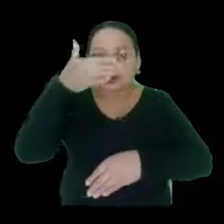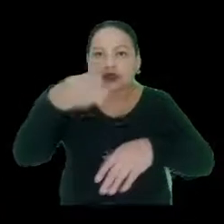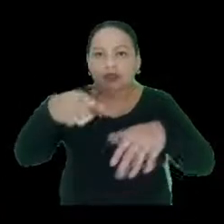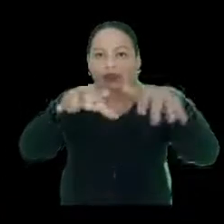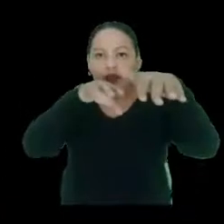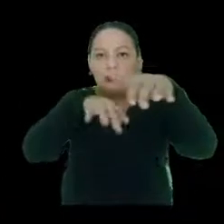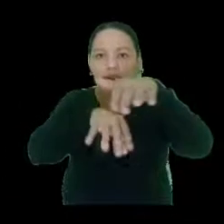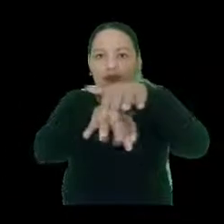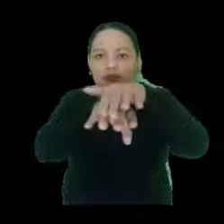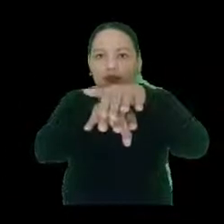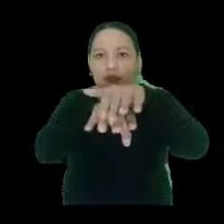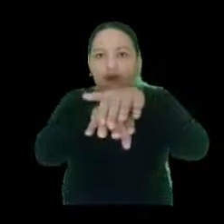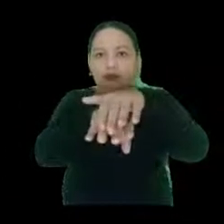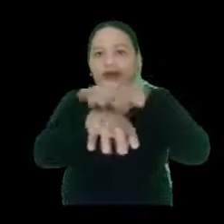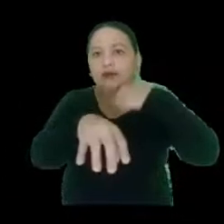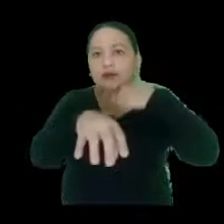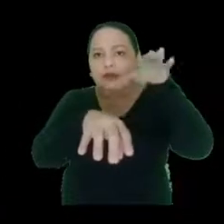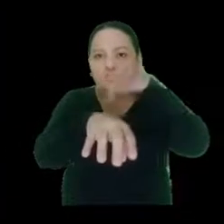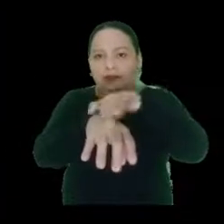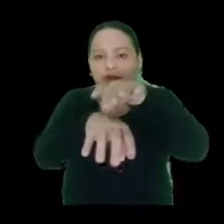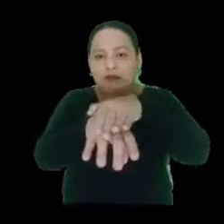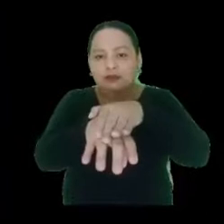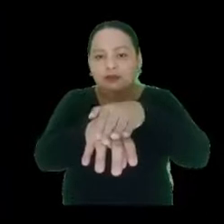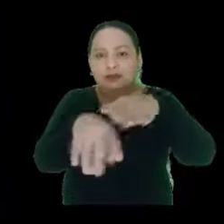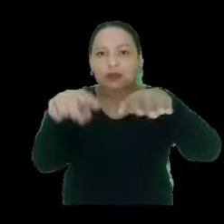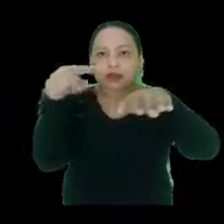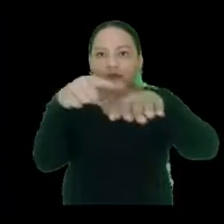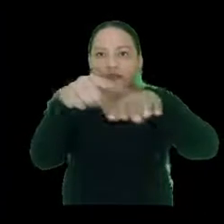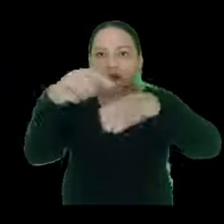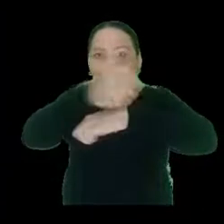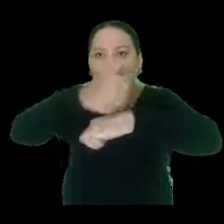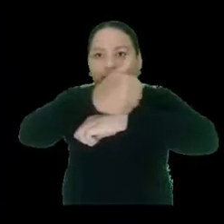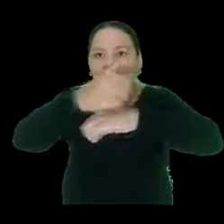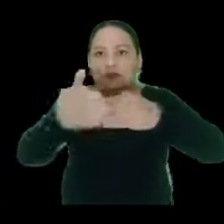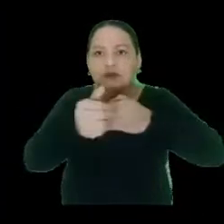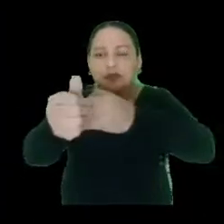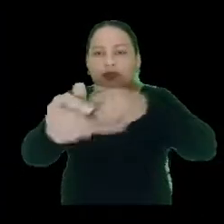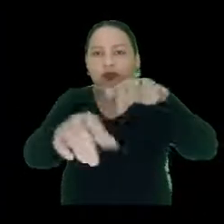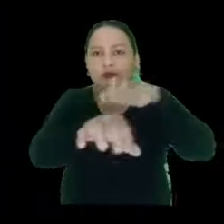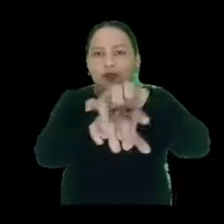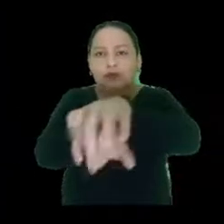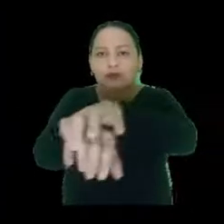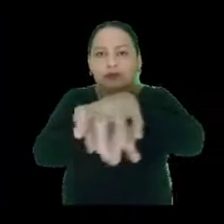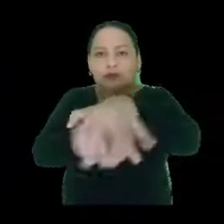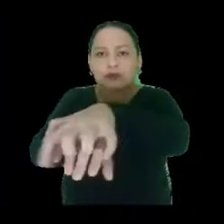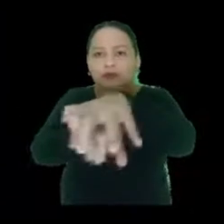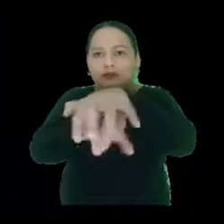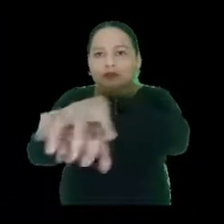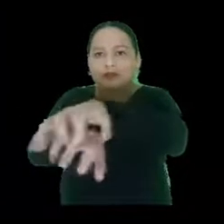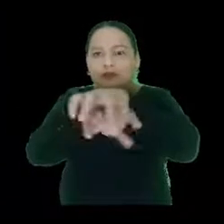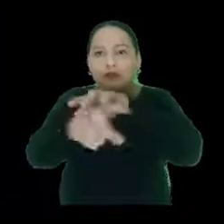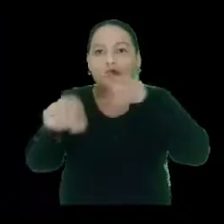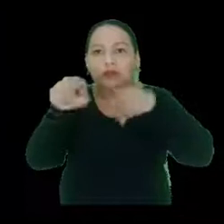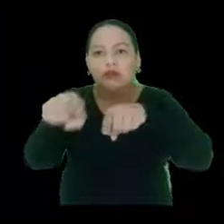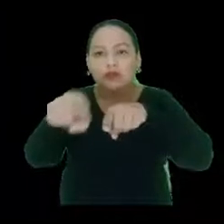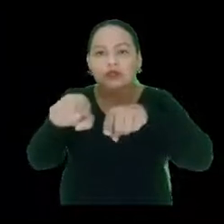ficaria com a minha mão baixada, né, aqui embaixo. E o guia colocaria por cima e faria o movimento da máquina